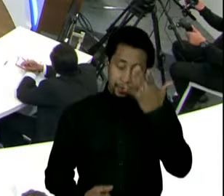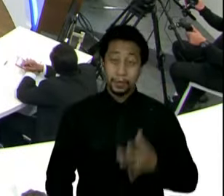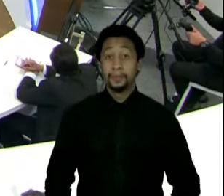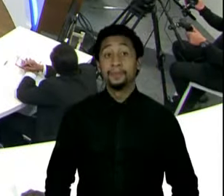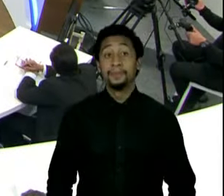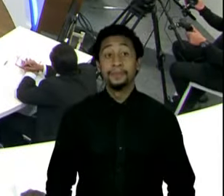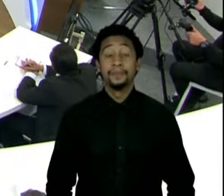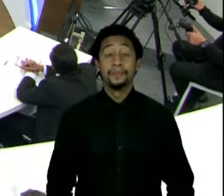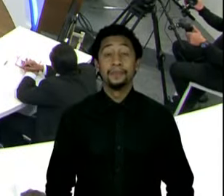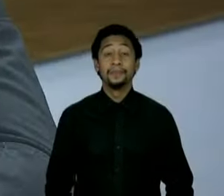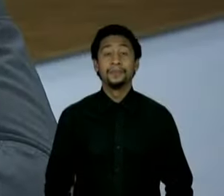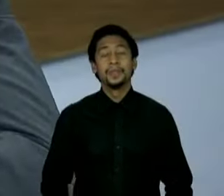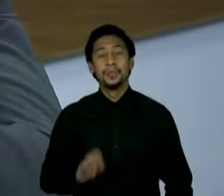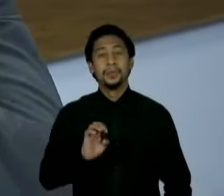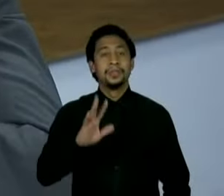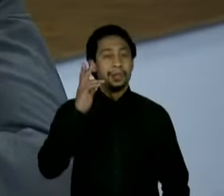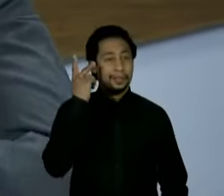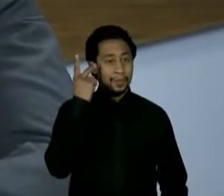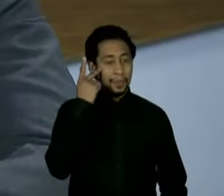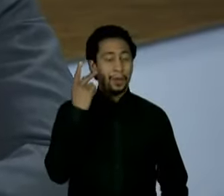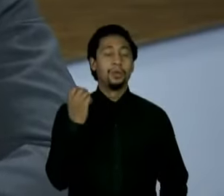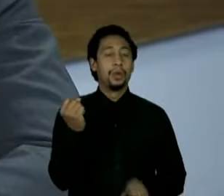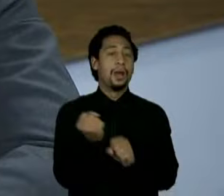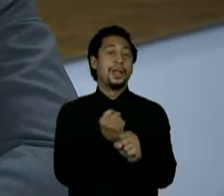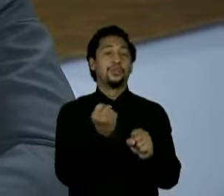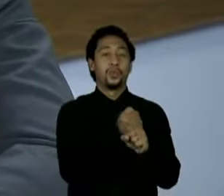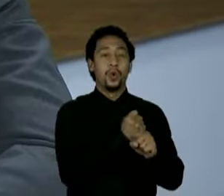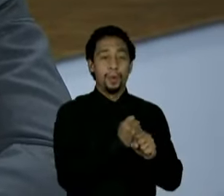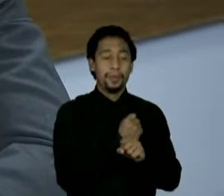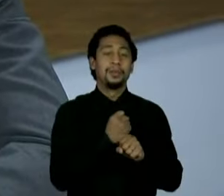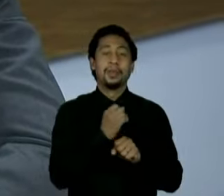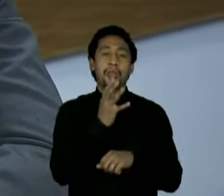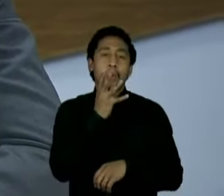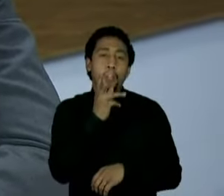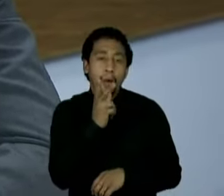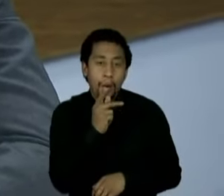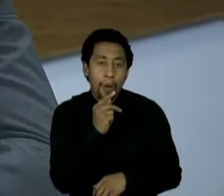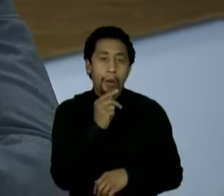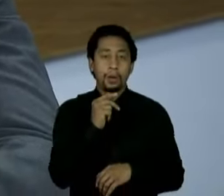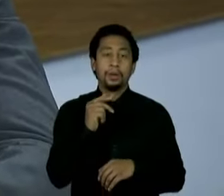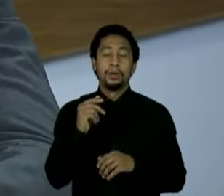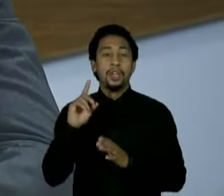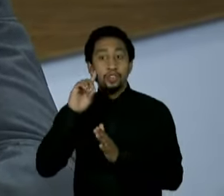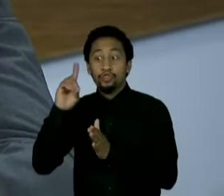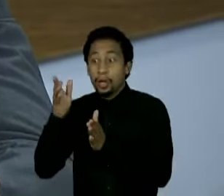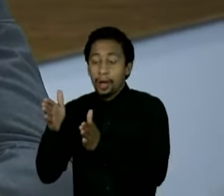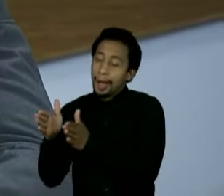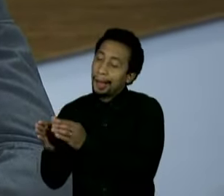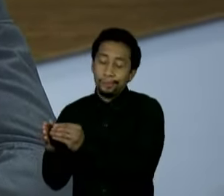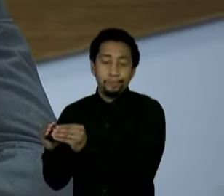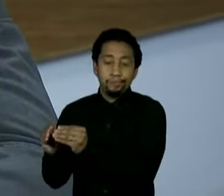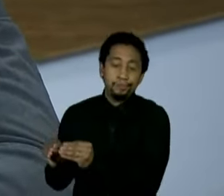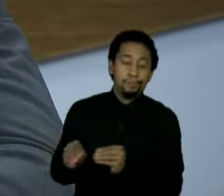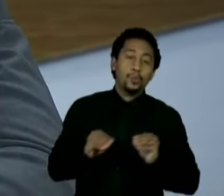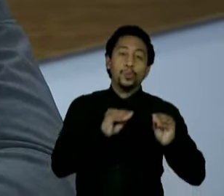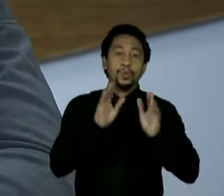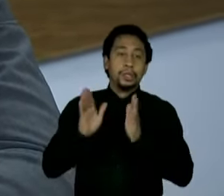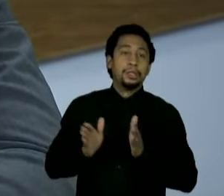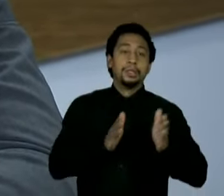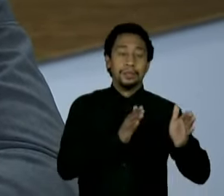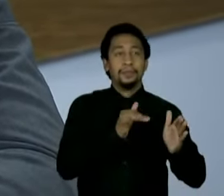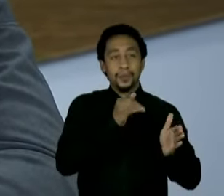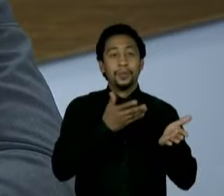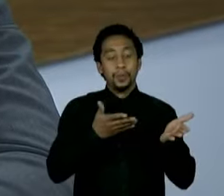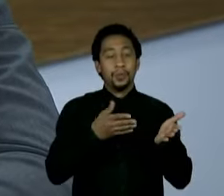obras que o prazo de entrega sempre fica sendo adiado. Para citar duas aí, o monotrilho lá do aeroporto de Congonhas